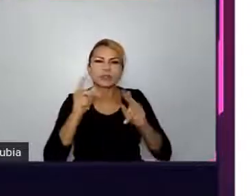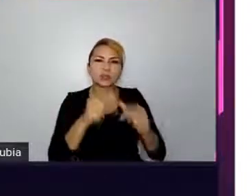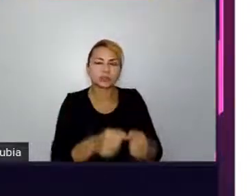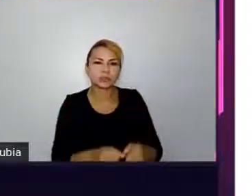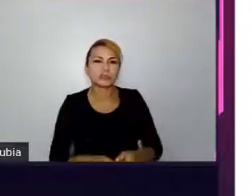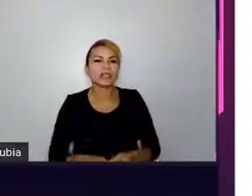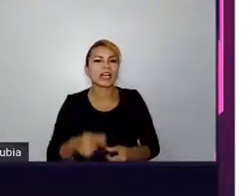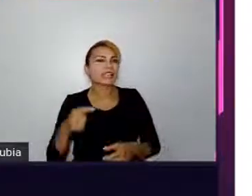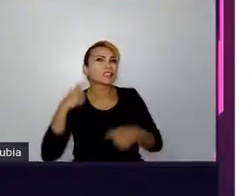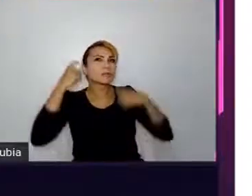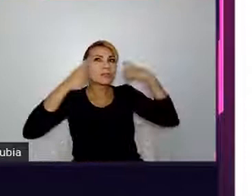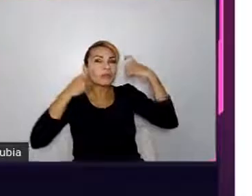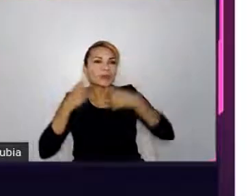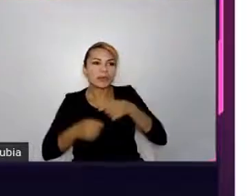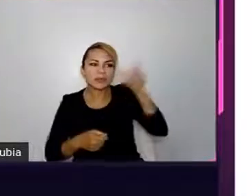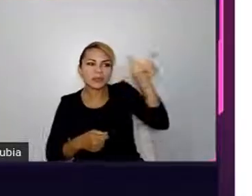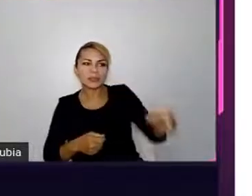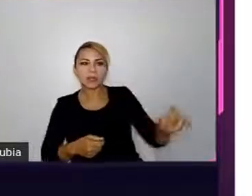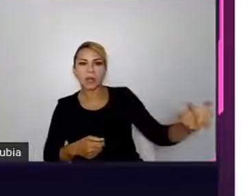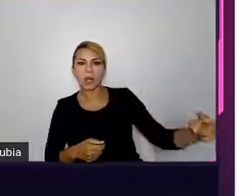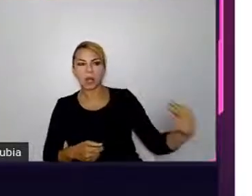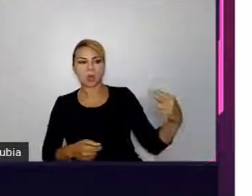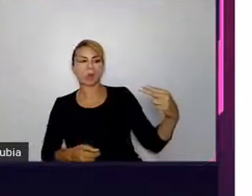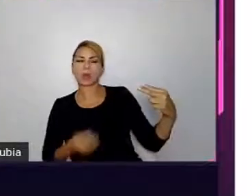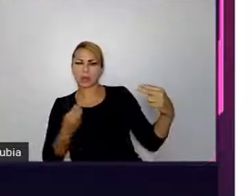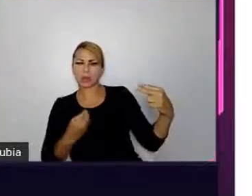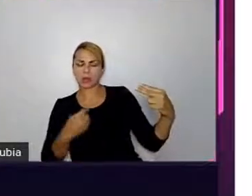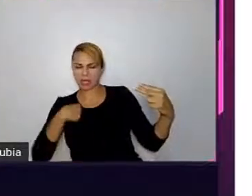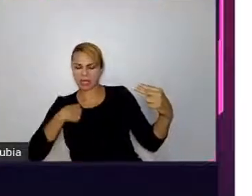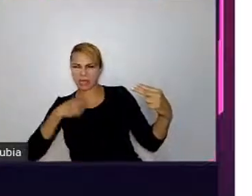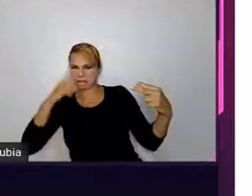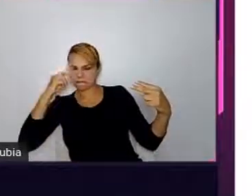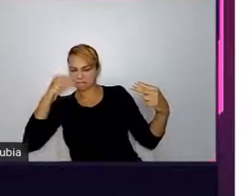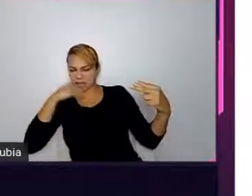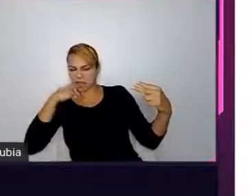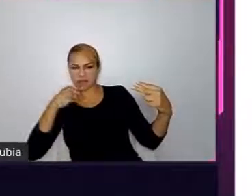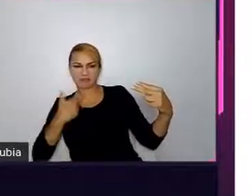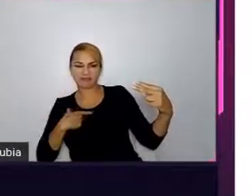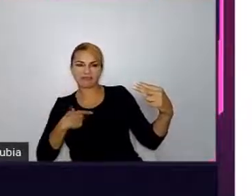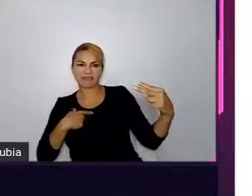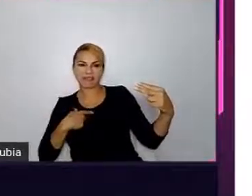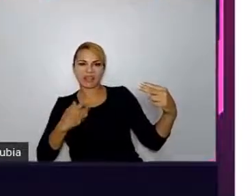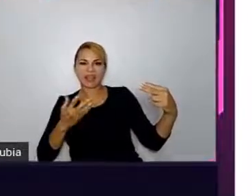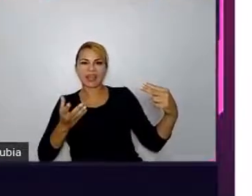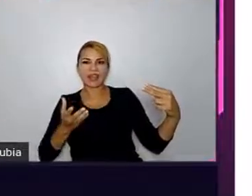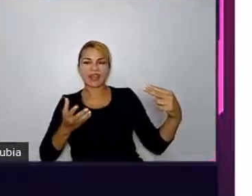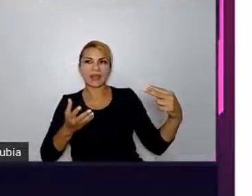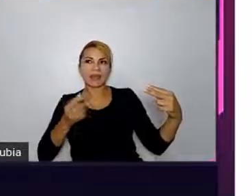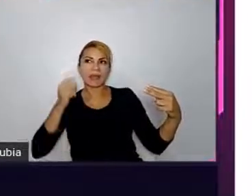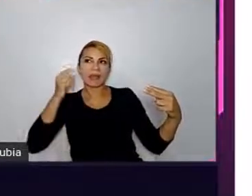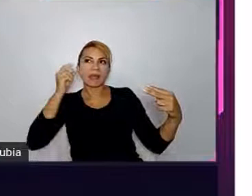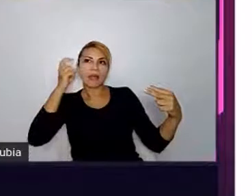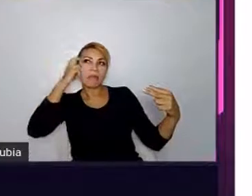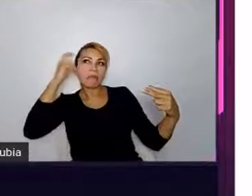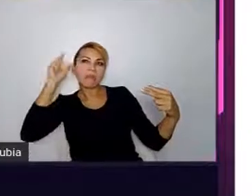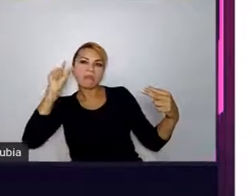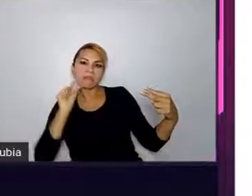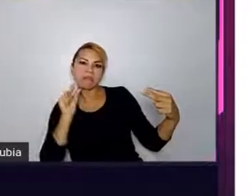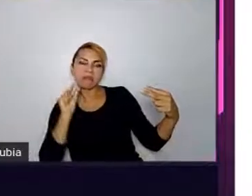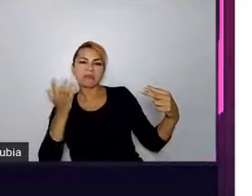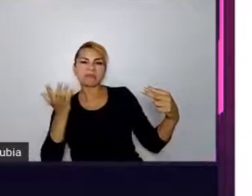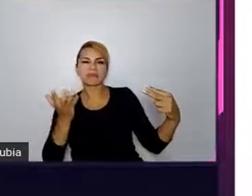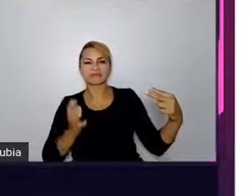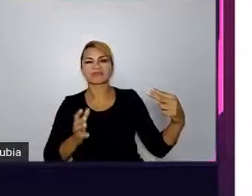mais fraco, como menos inteligente, como uma pessoa que não vale a pena. E